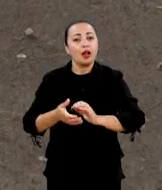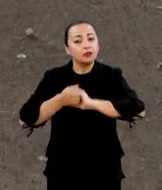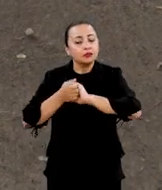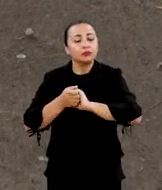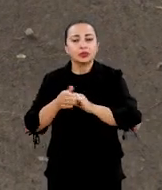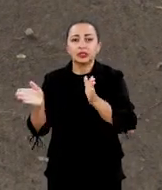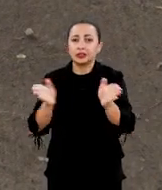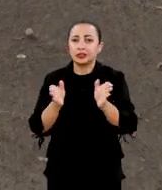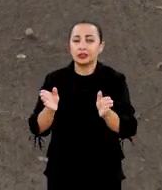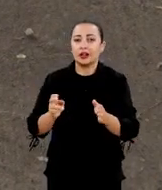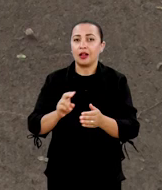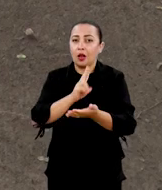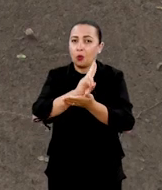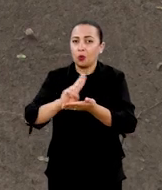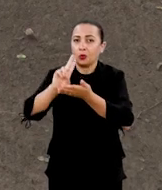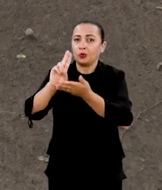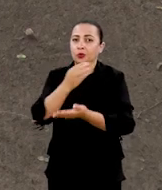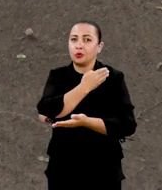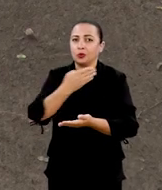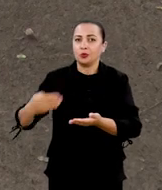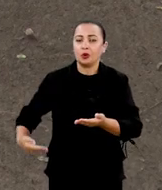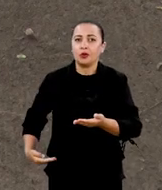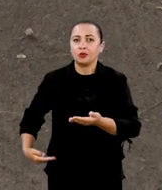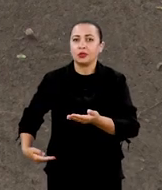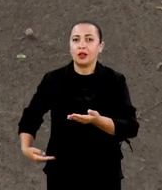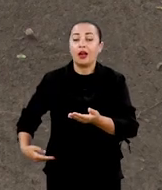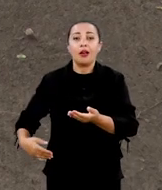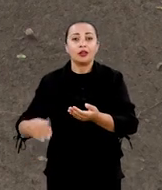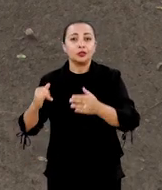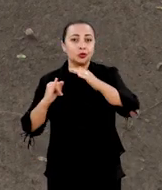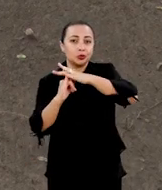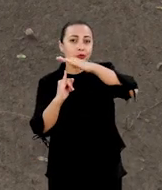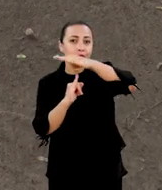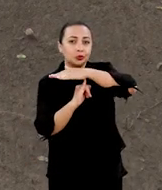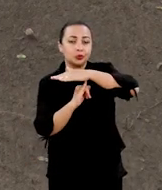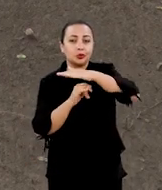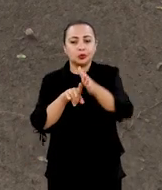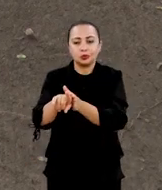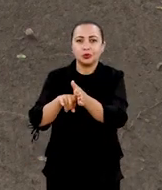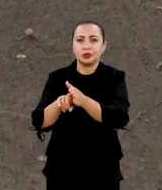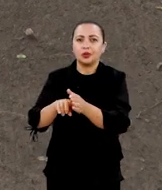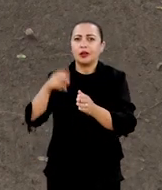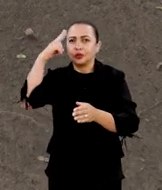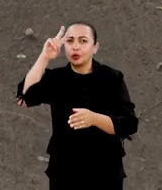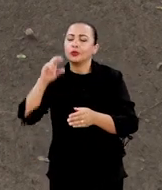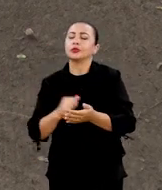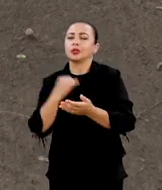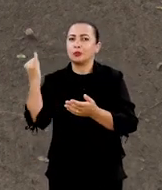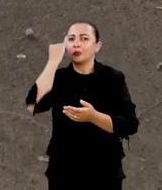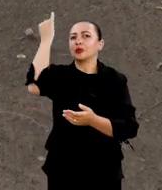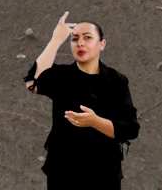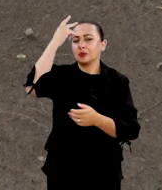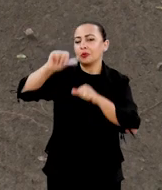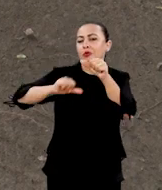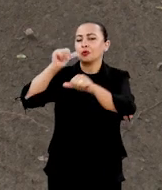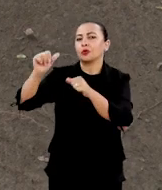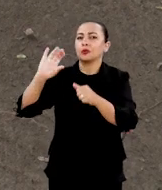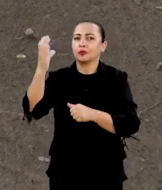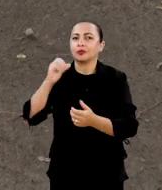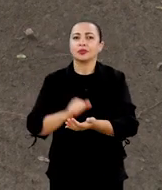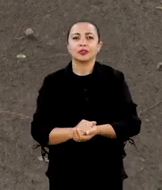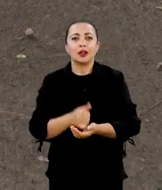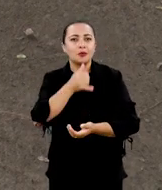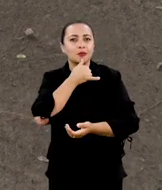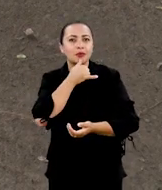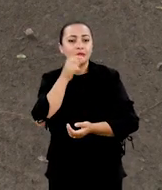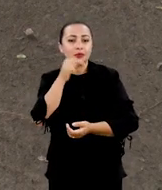As parcerias entre universidades públicas e uns institutos de pesquisa são históricas e fundamentais ao desenvolvimento